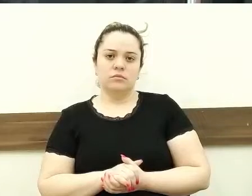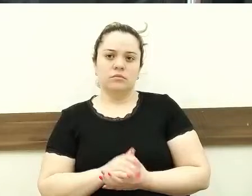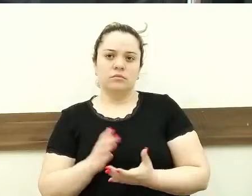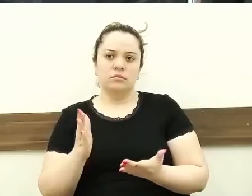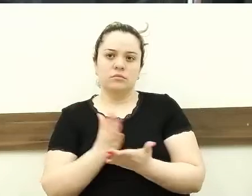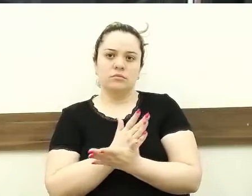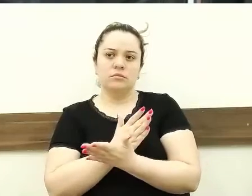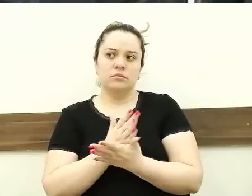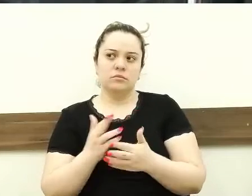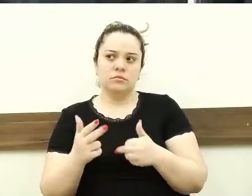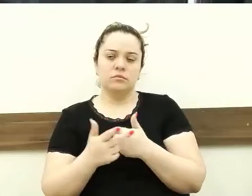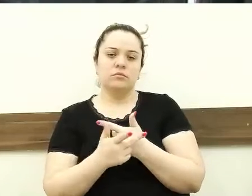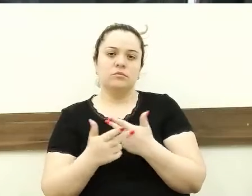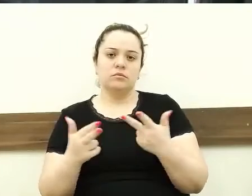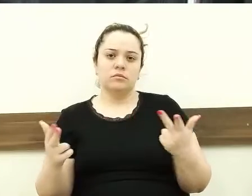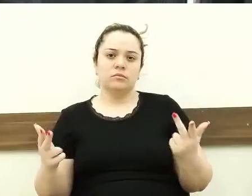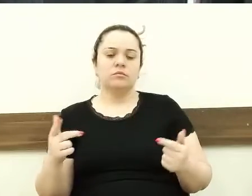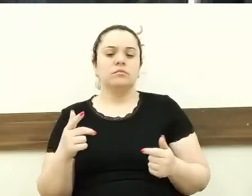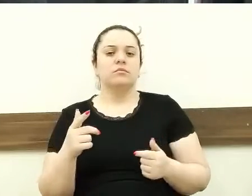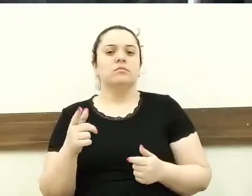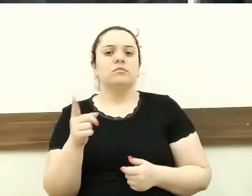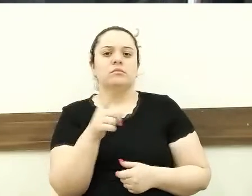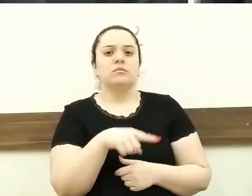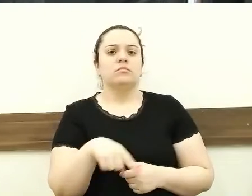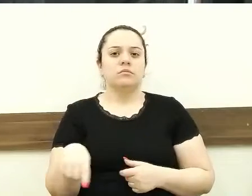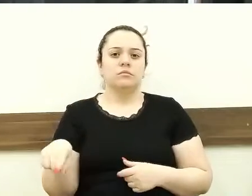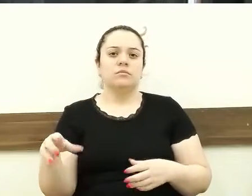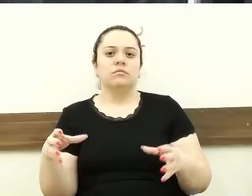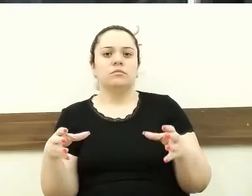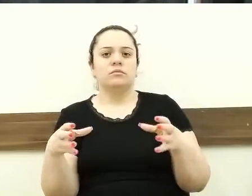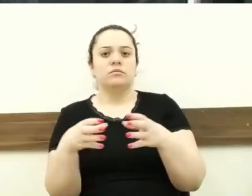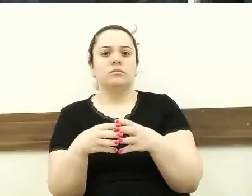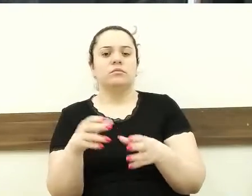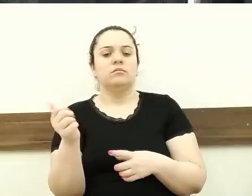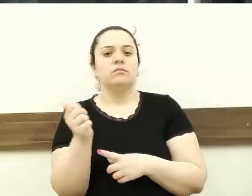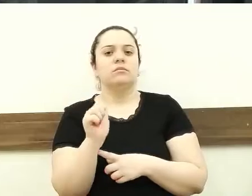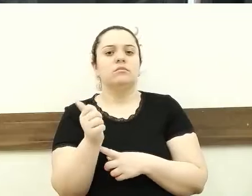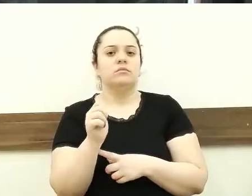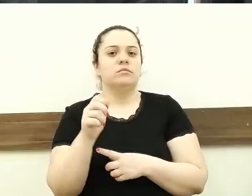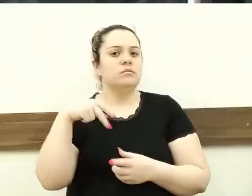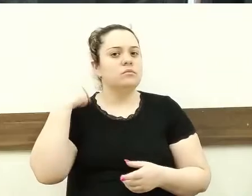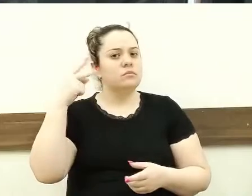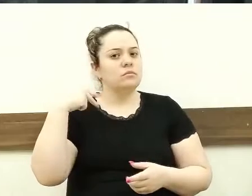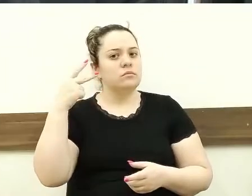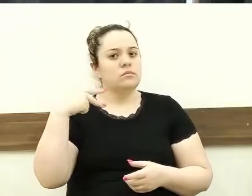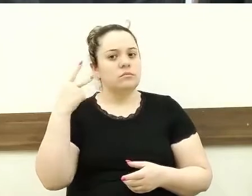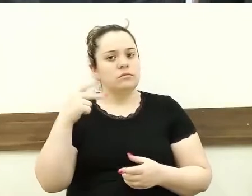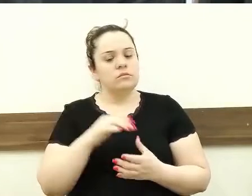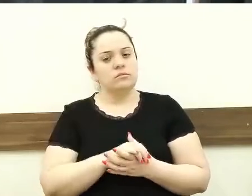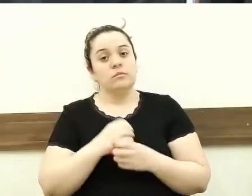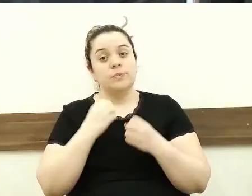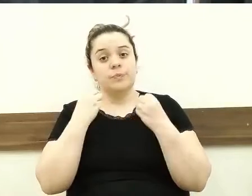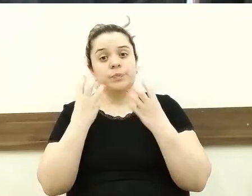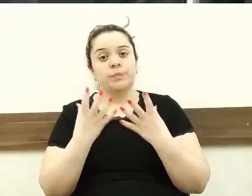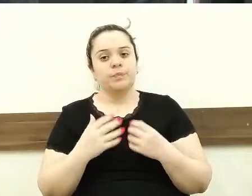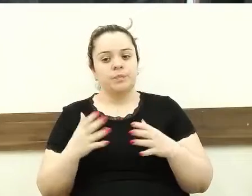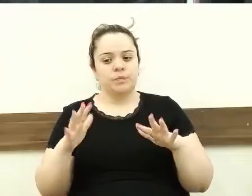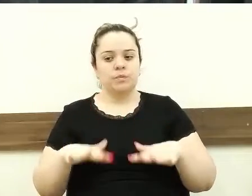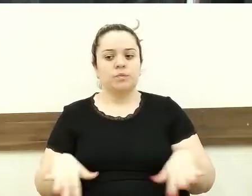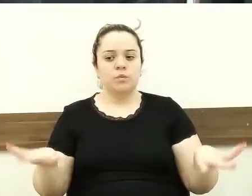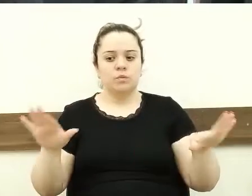para a gente discutir nós, onze vereadores, para ficar bom para todo mundo, não só para alguns.